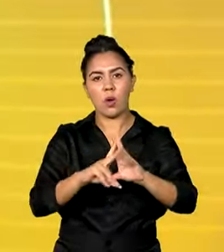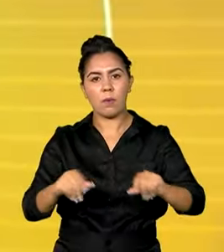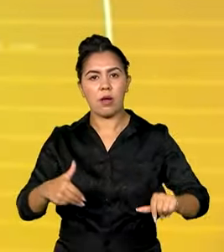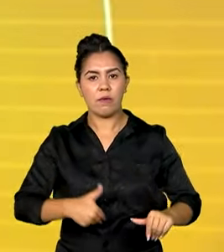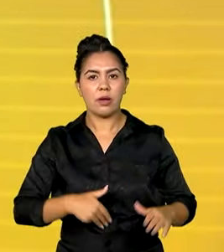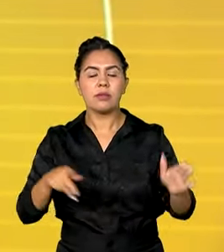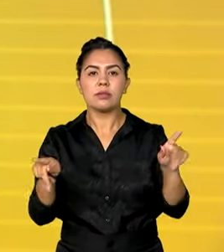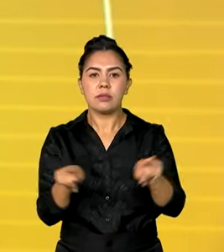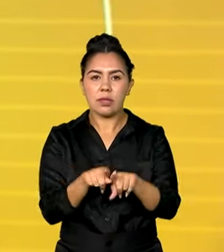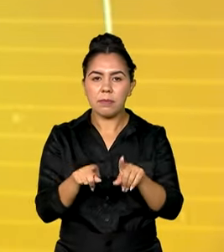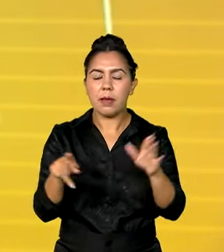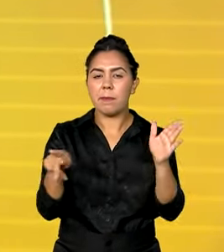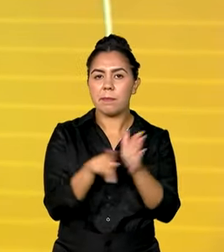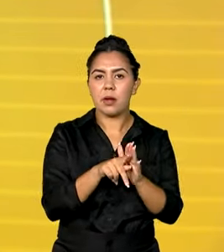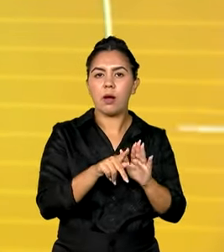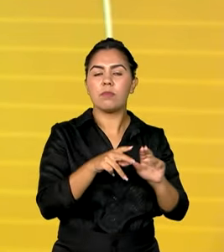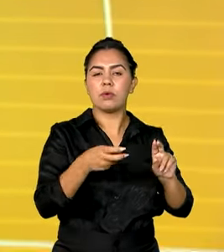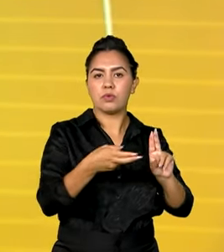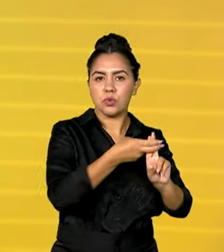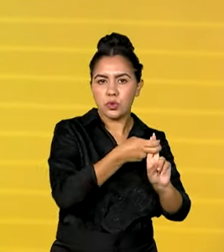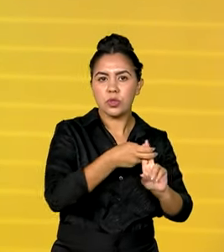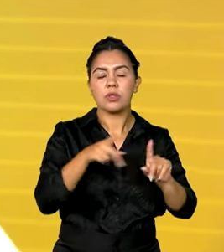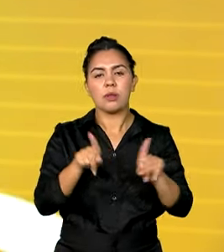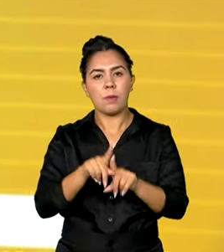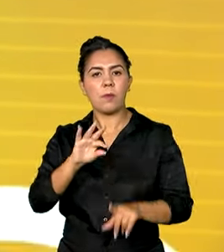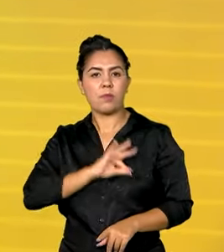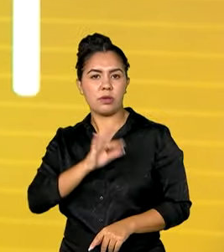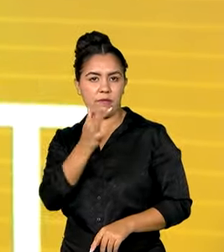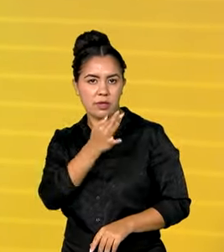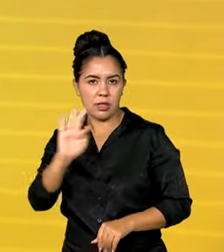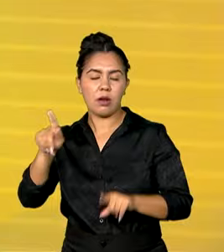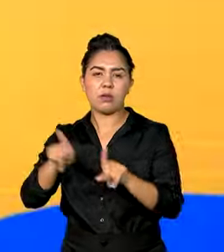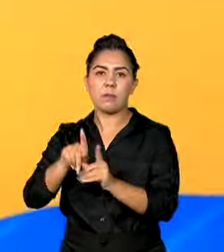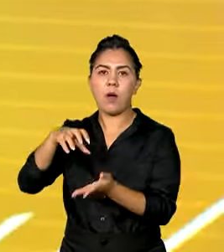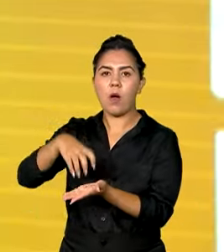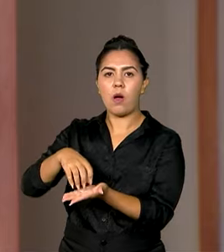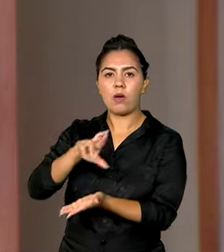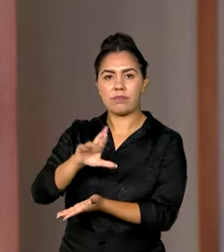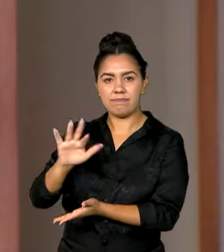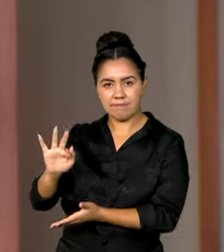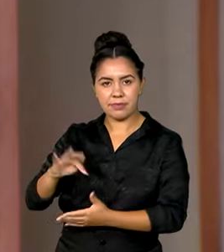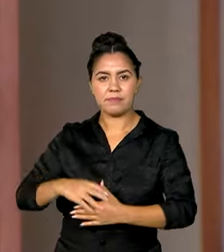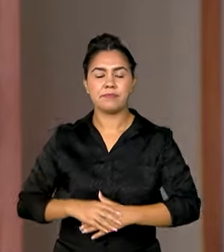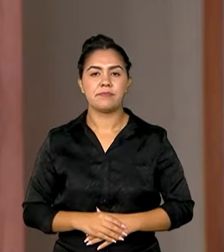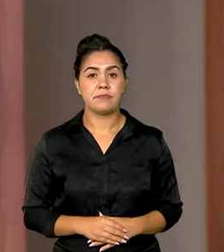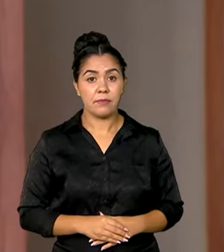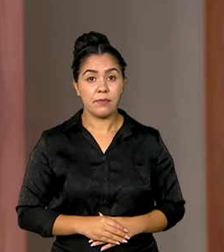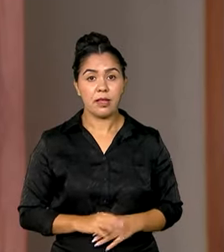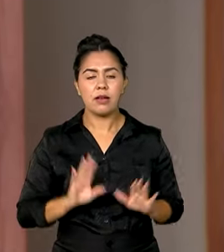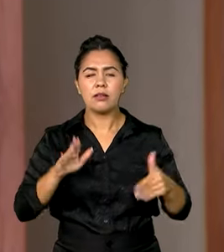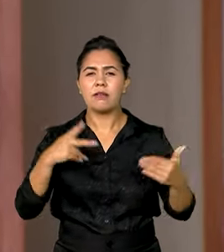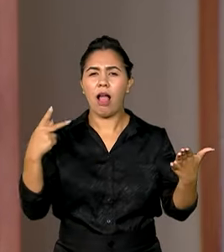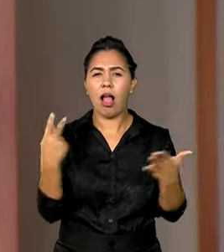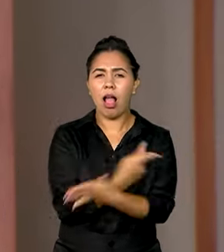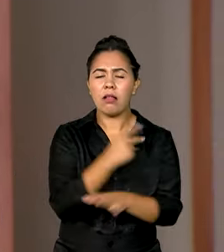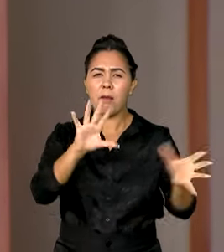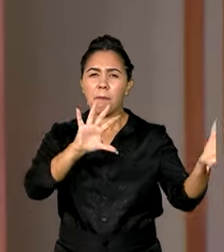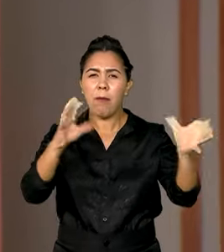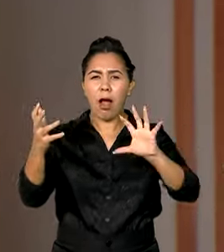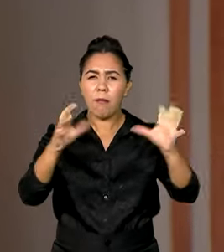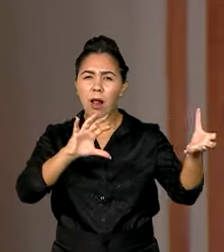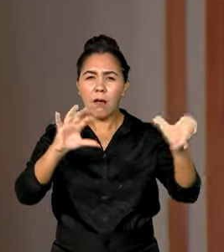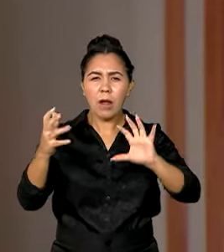da Força Nacional do SUS, também da Polícia Federal e da Receita Federal. Os últimos eventos climáticos